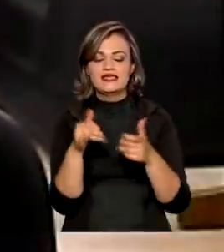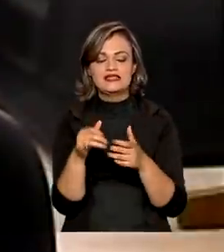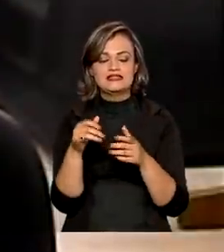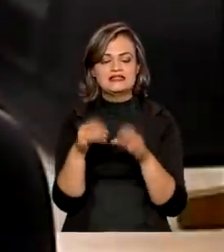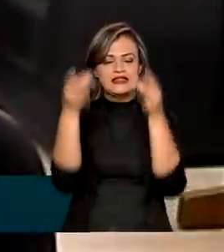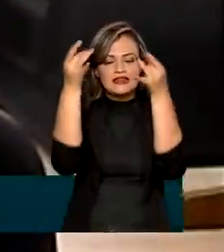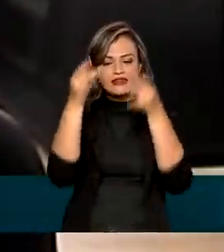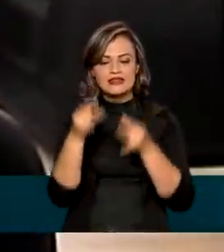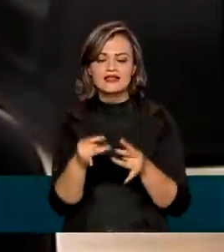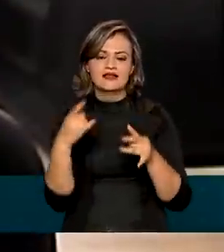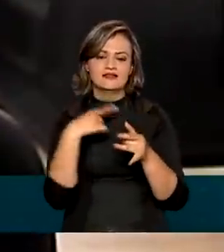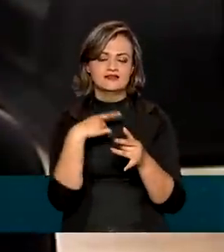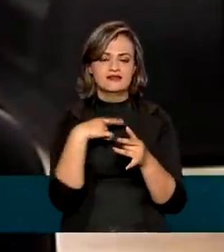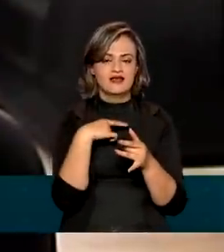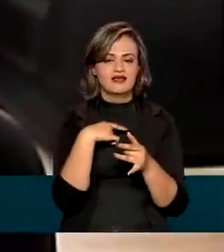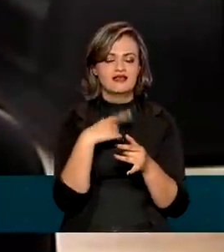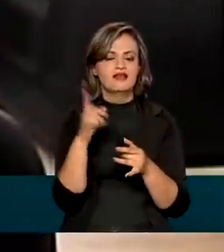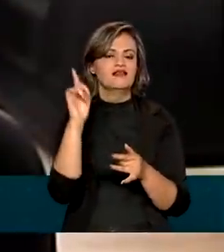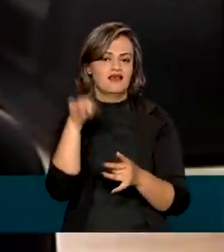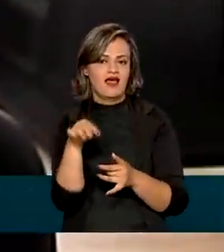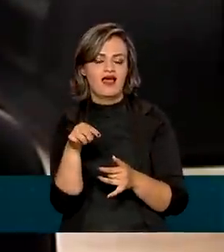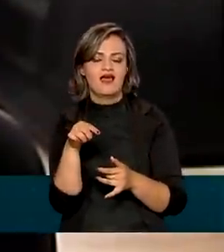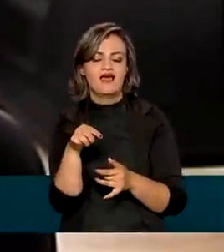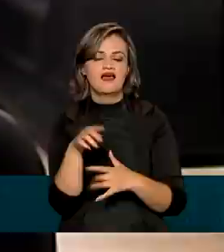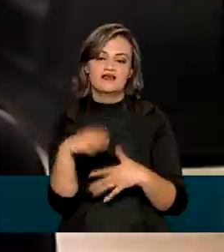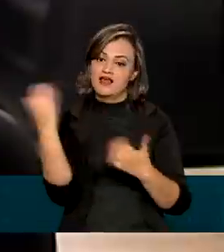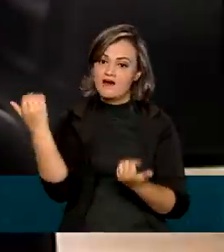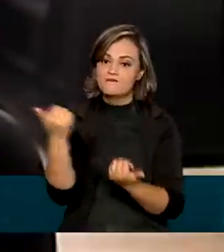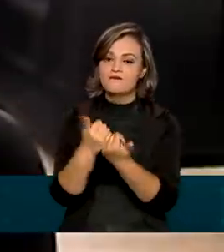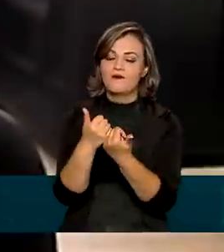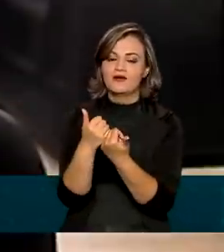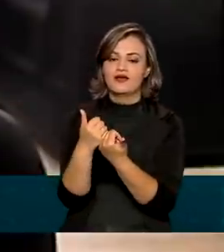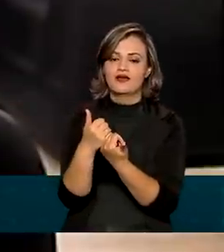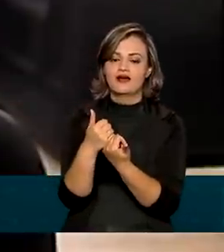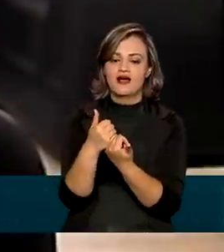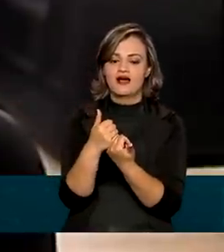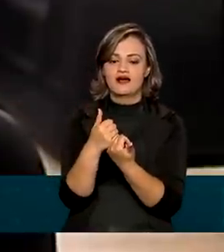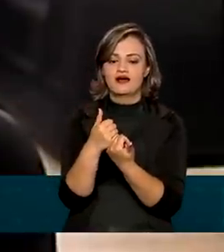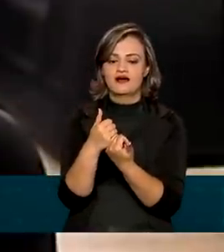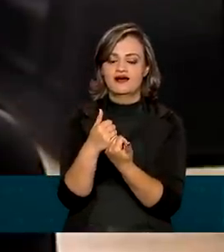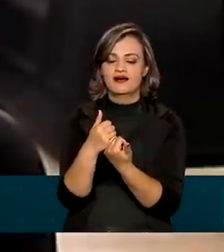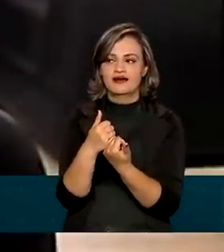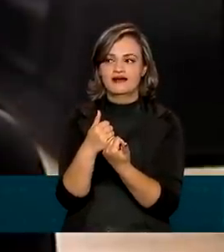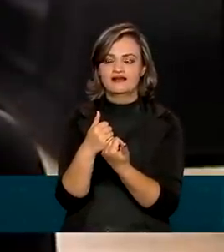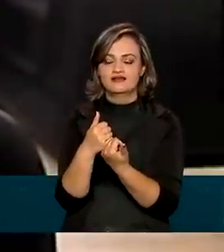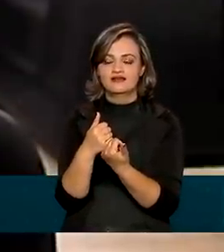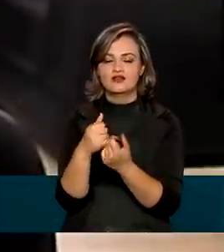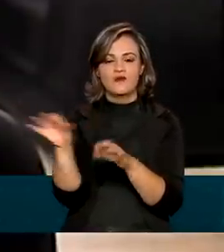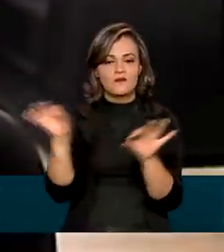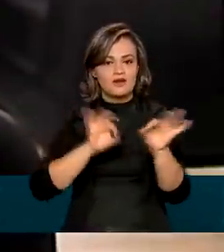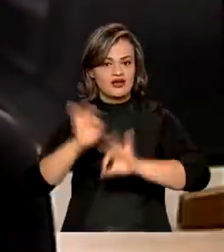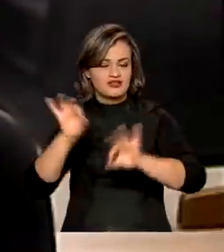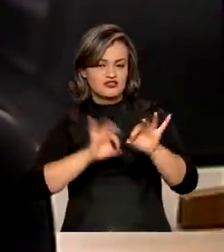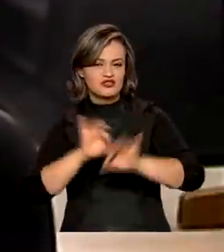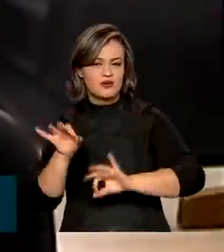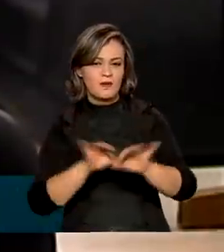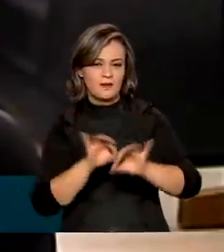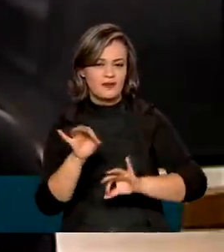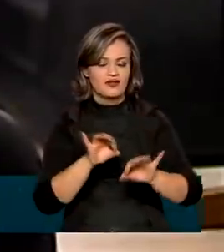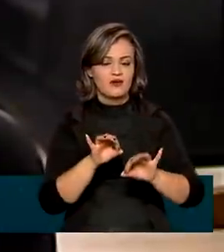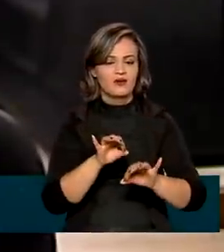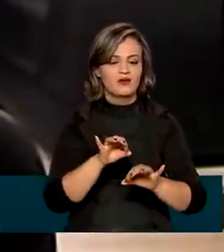nível de detalhe que, de fato, ele colabora com o planejamento